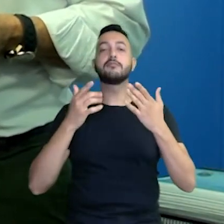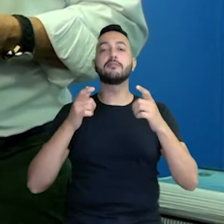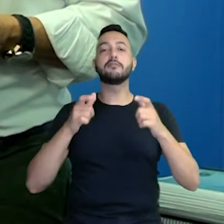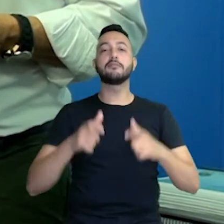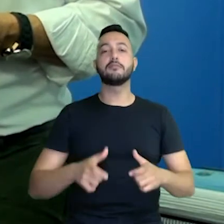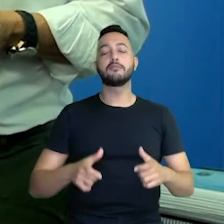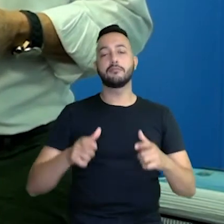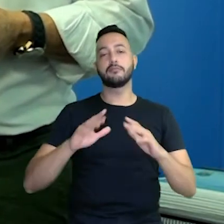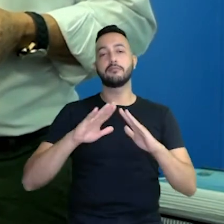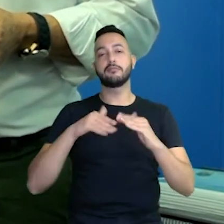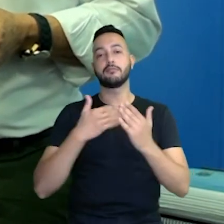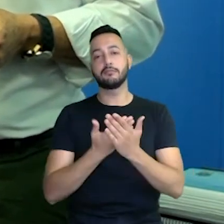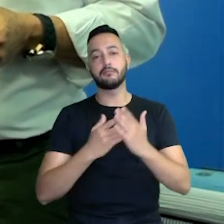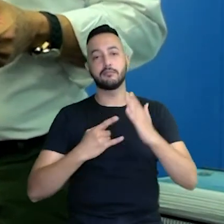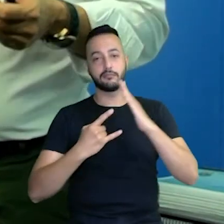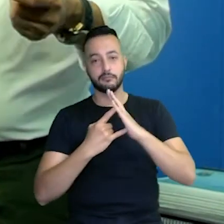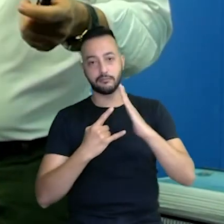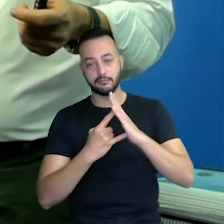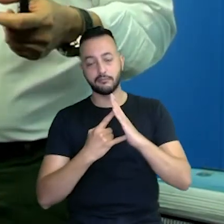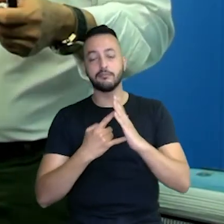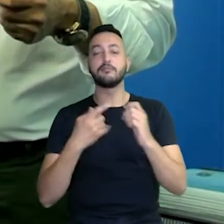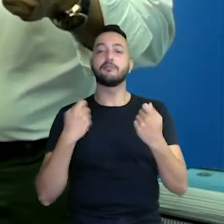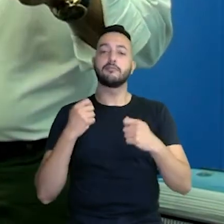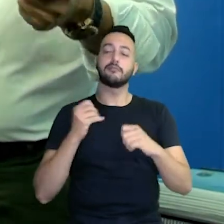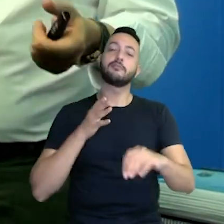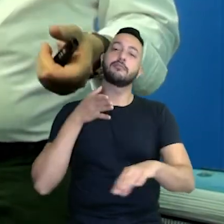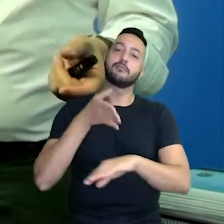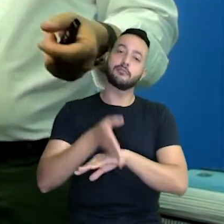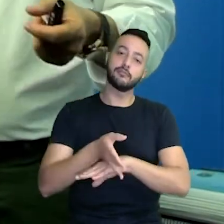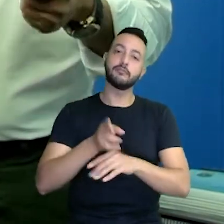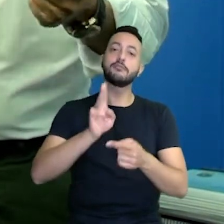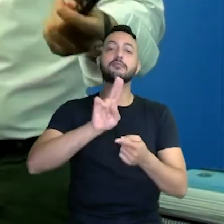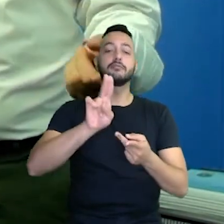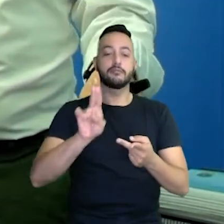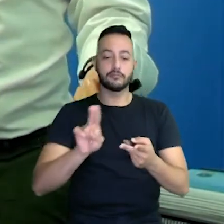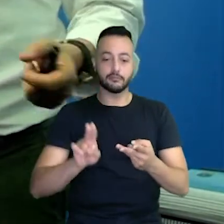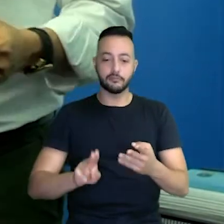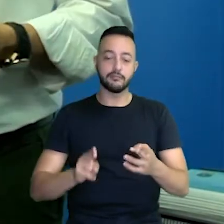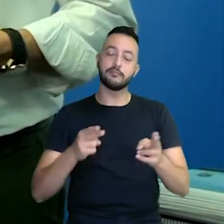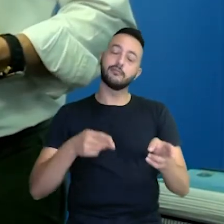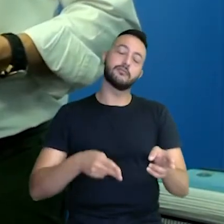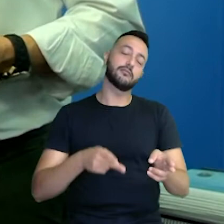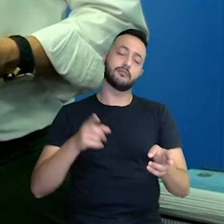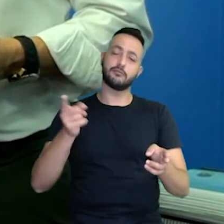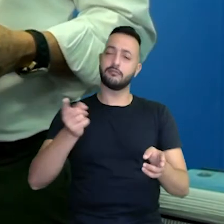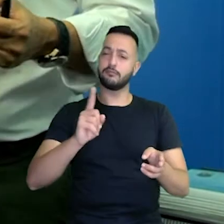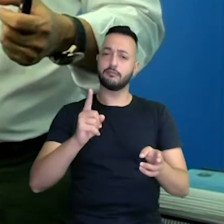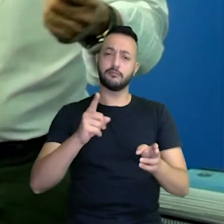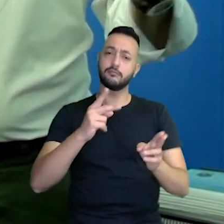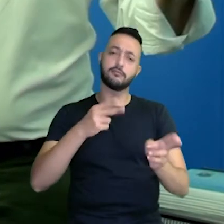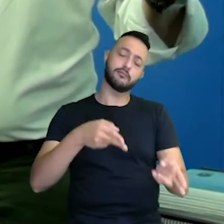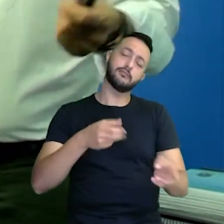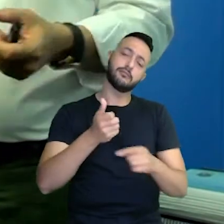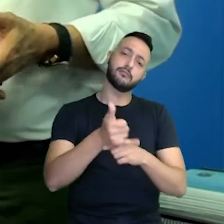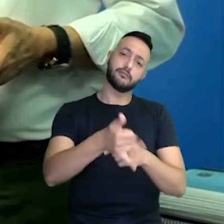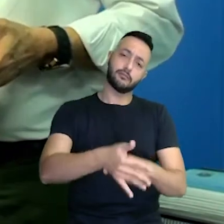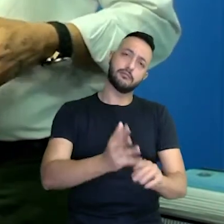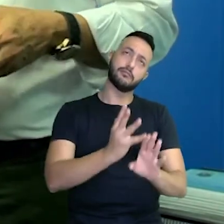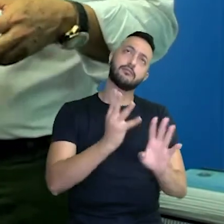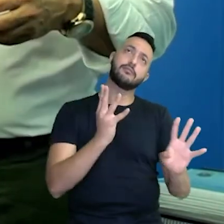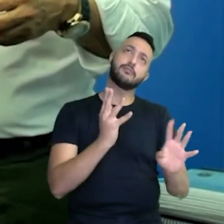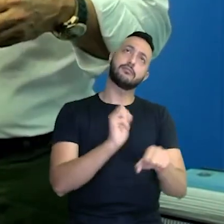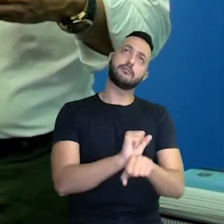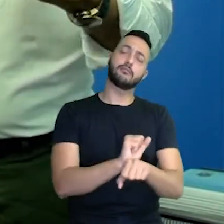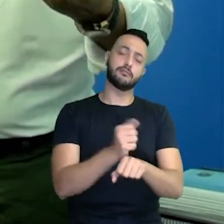Mariana Malha, e tivemos que ir lá pegar o nome do pessoal para eles não dormirem ali naquele